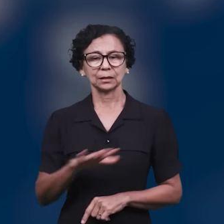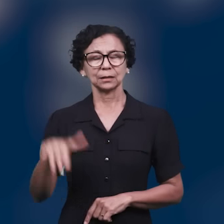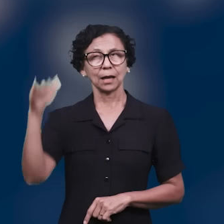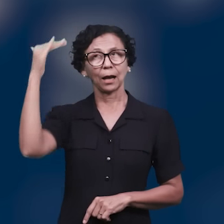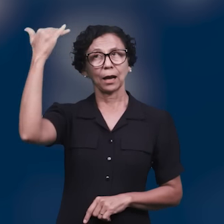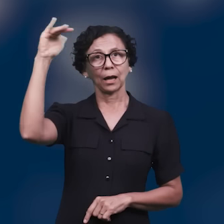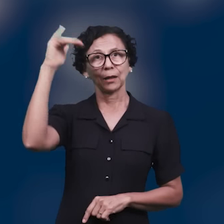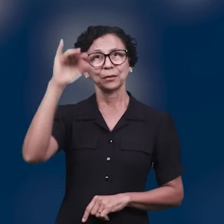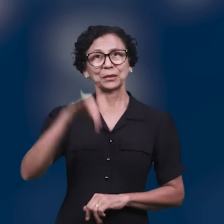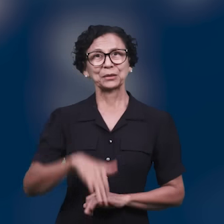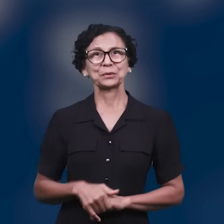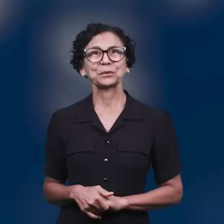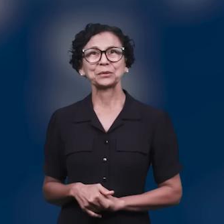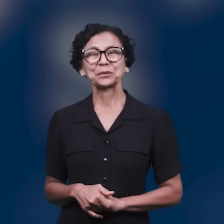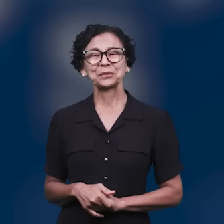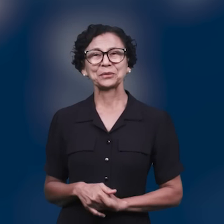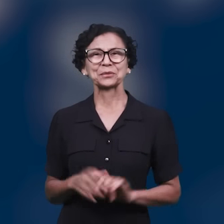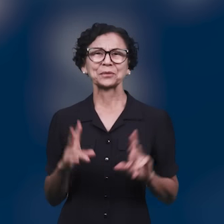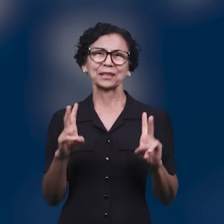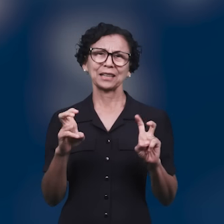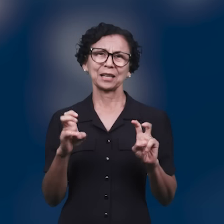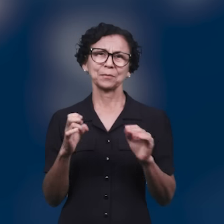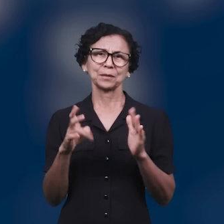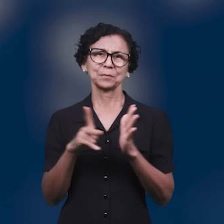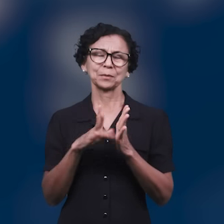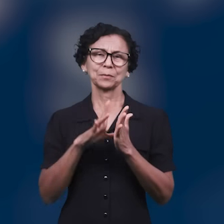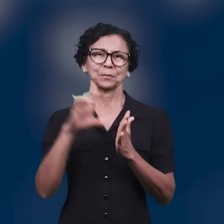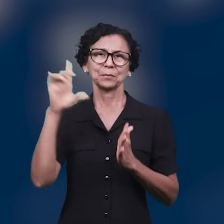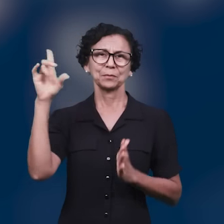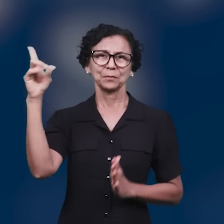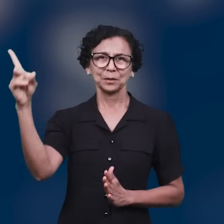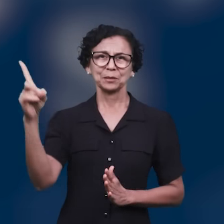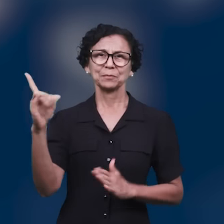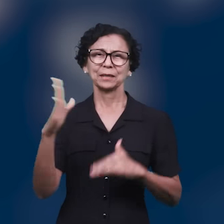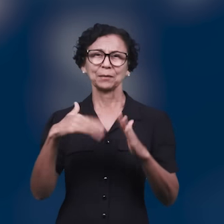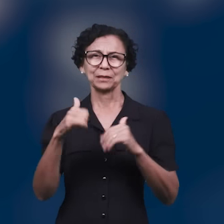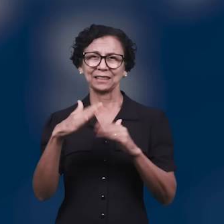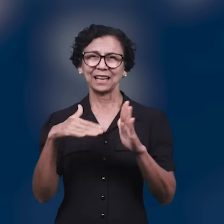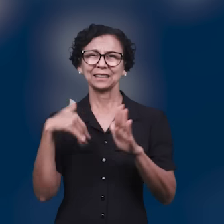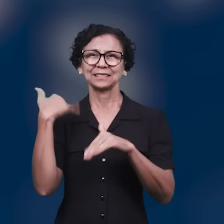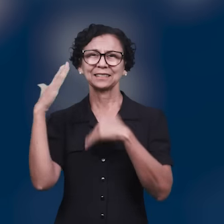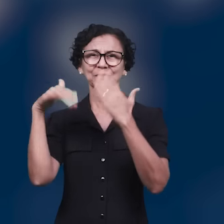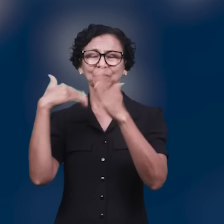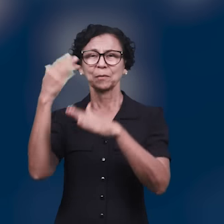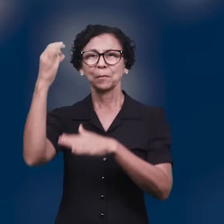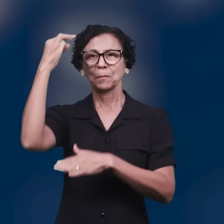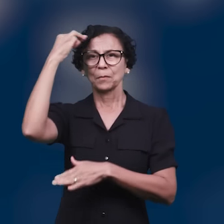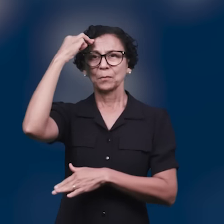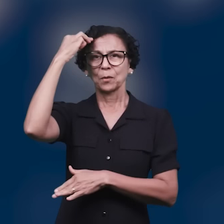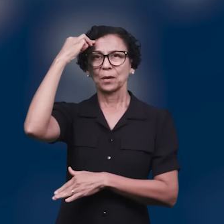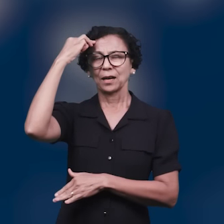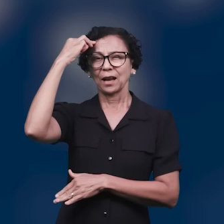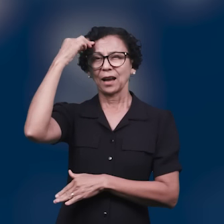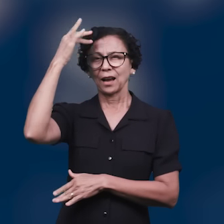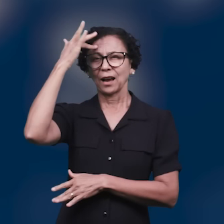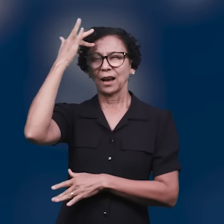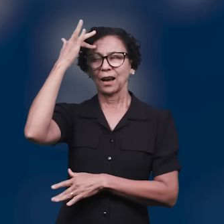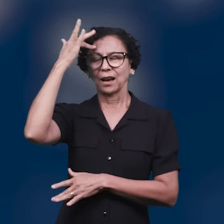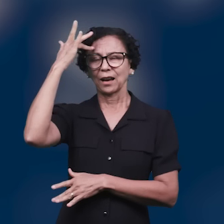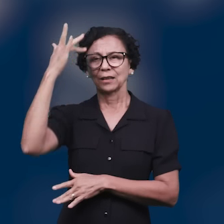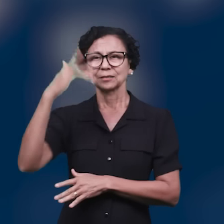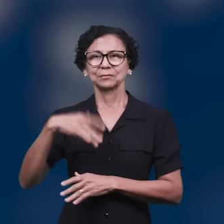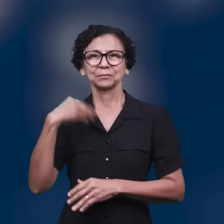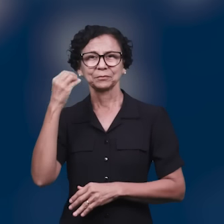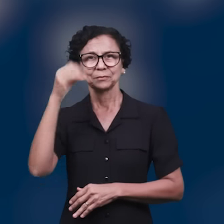vivenciar atividades com temas bíblicos, desenvolvendo suas habilidades de memorização e experiências de